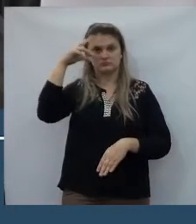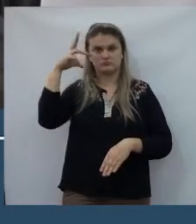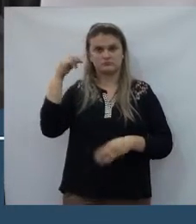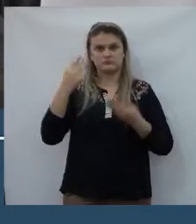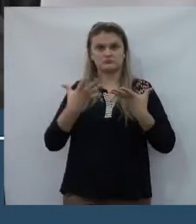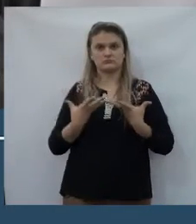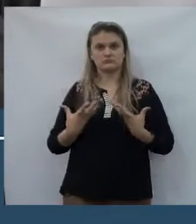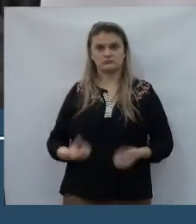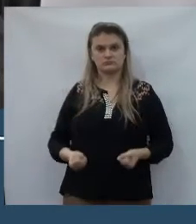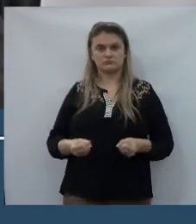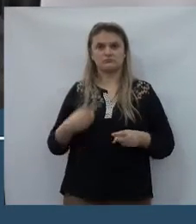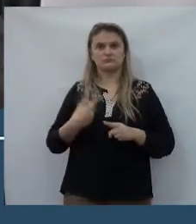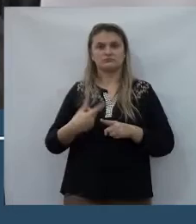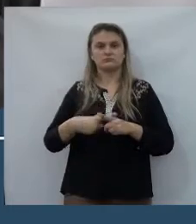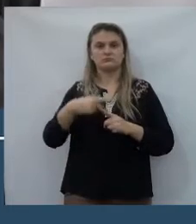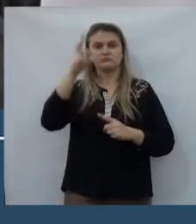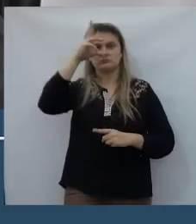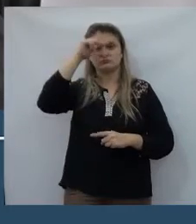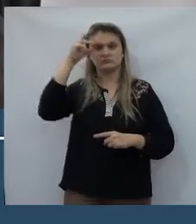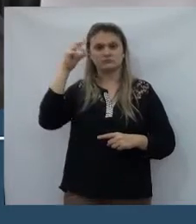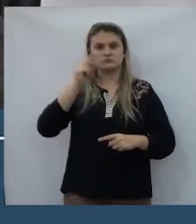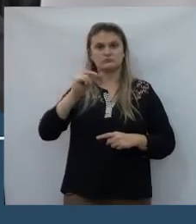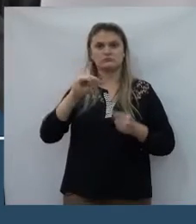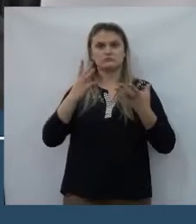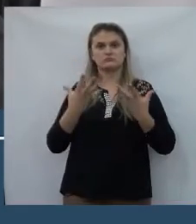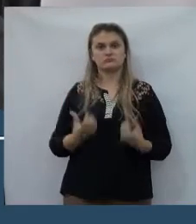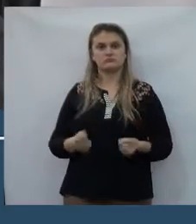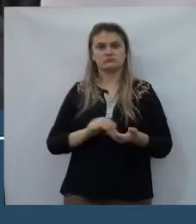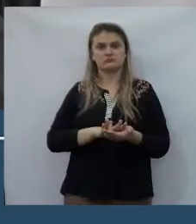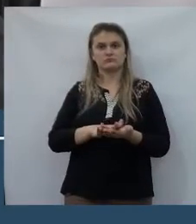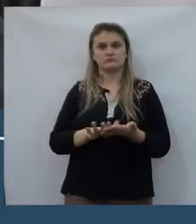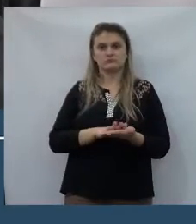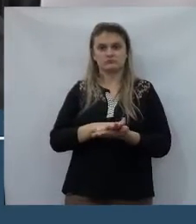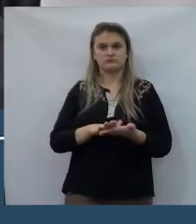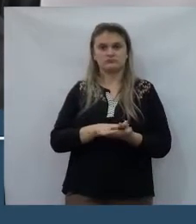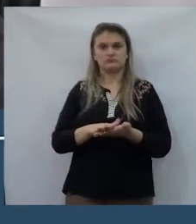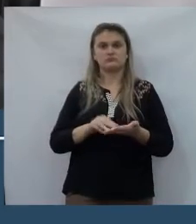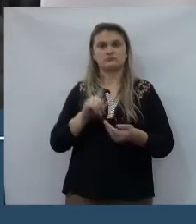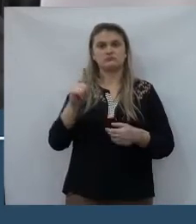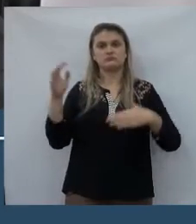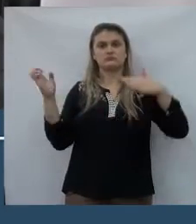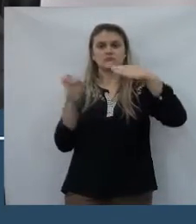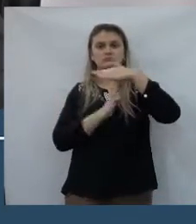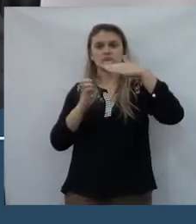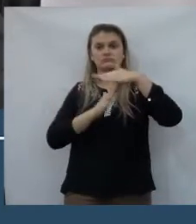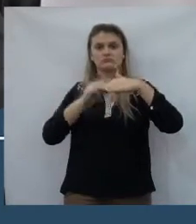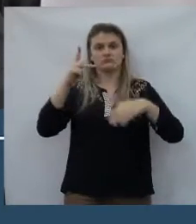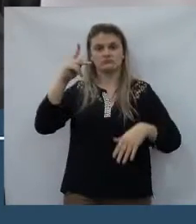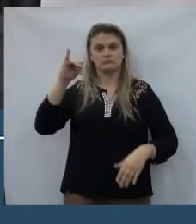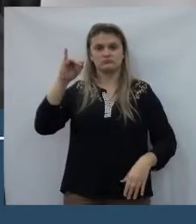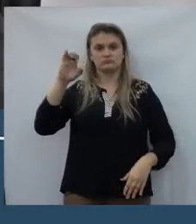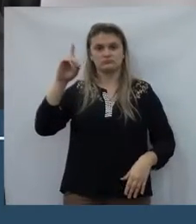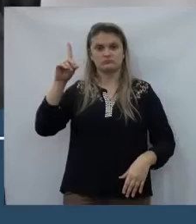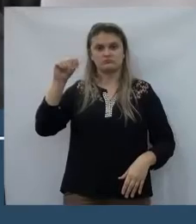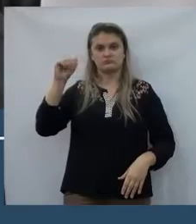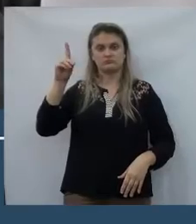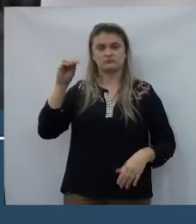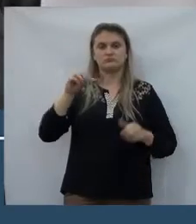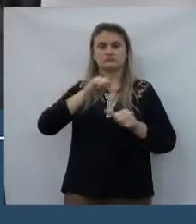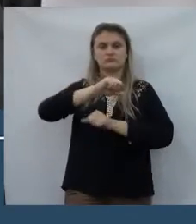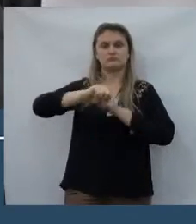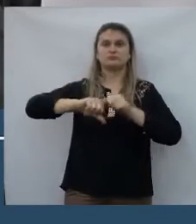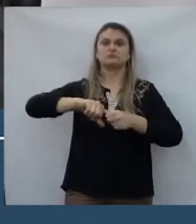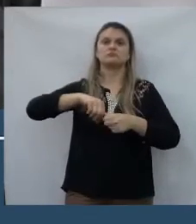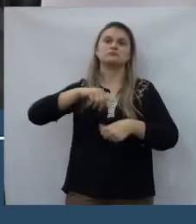autorizou, a prefeitura não autorizou nada, e a empresa muda